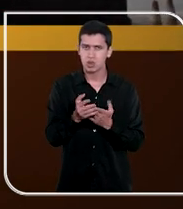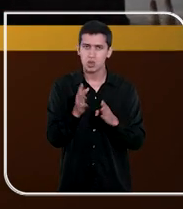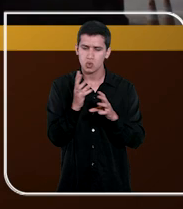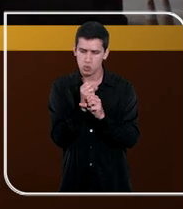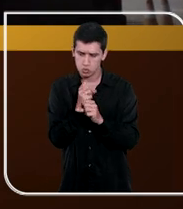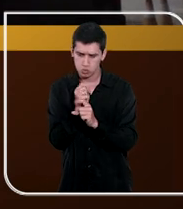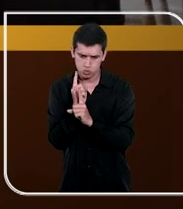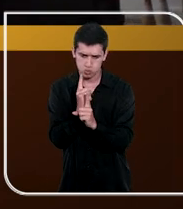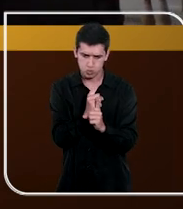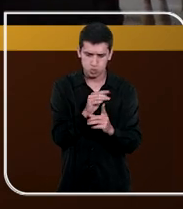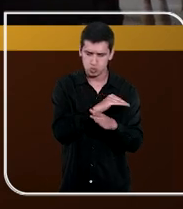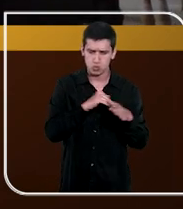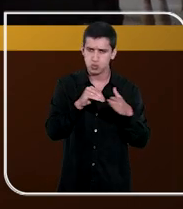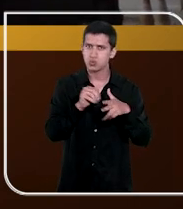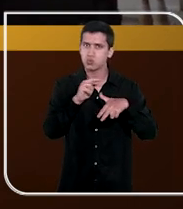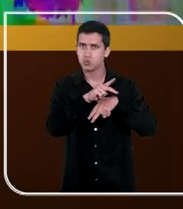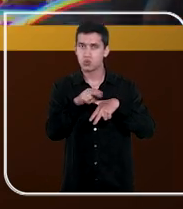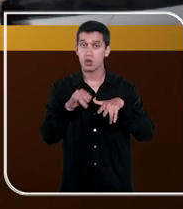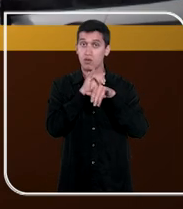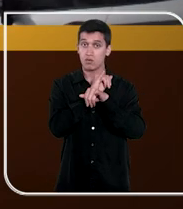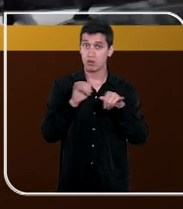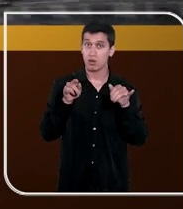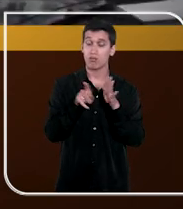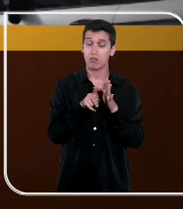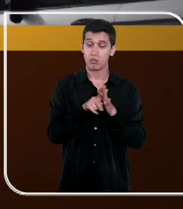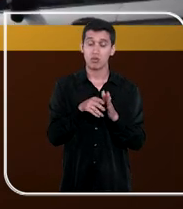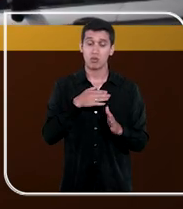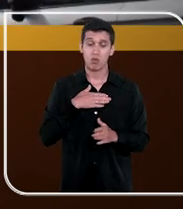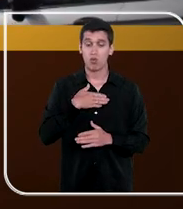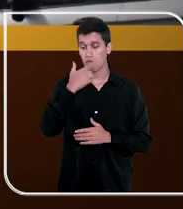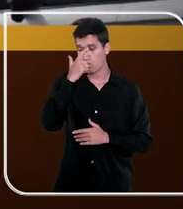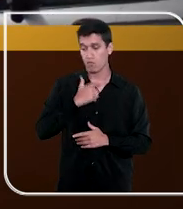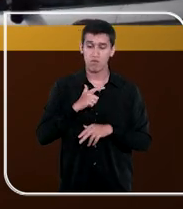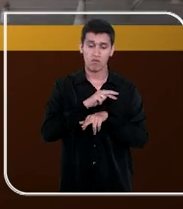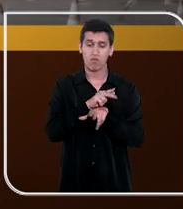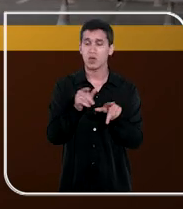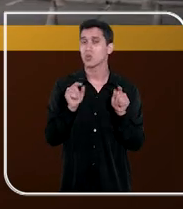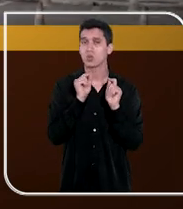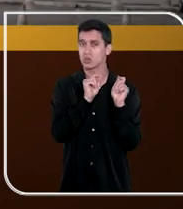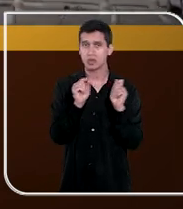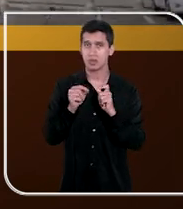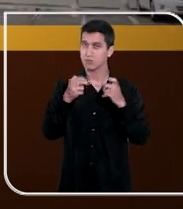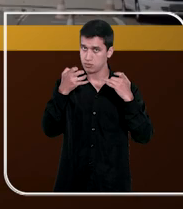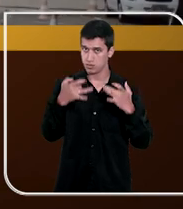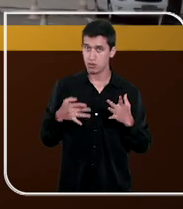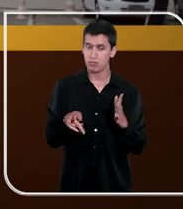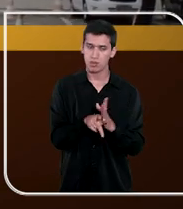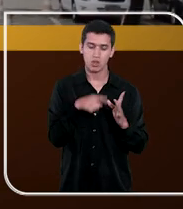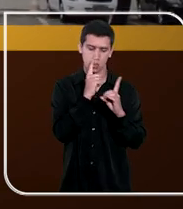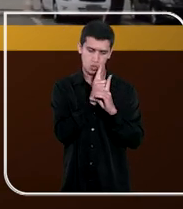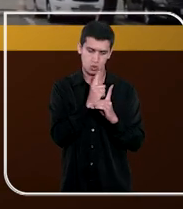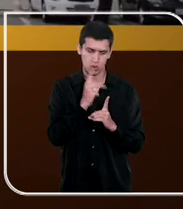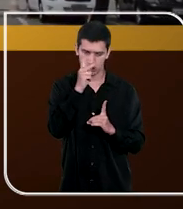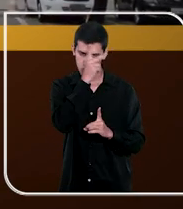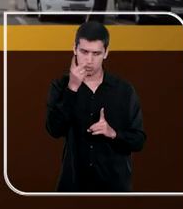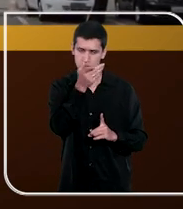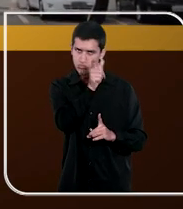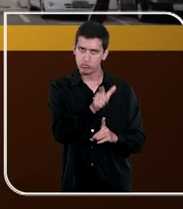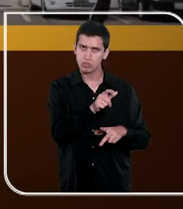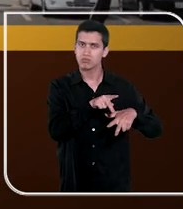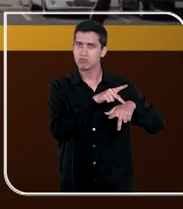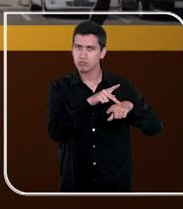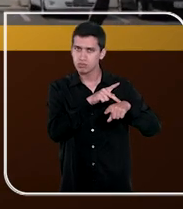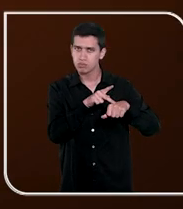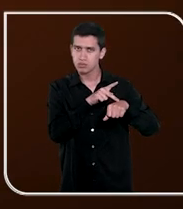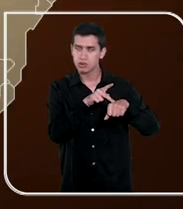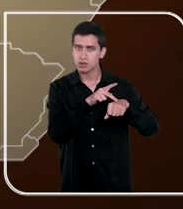de heteroidentificação complementar à autodeclaração de pertencimento étnico-racial para confirmação da condição de